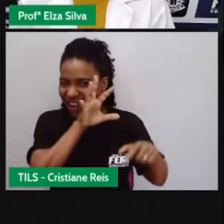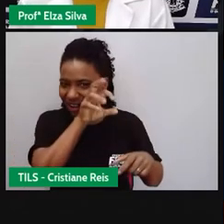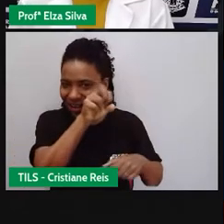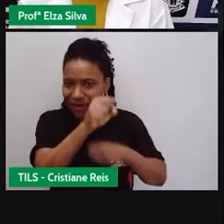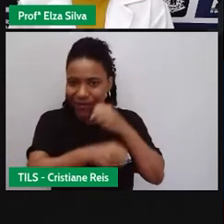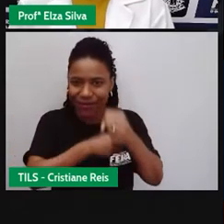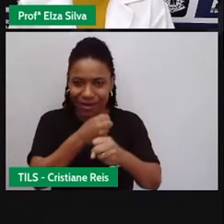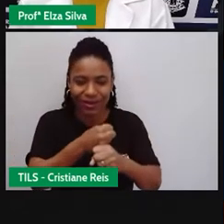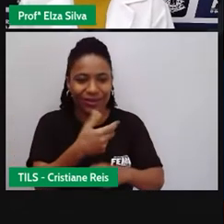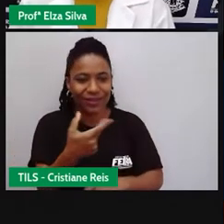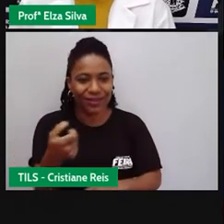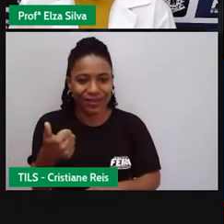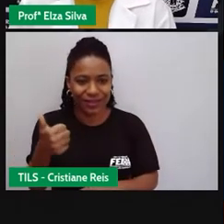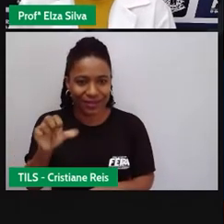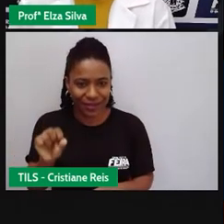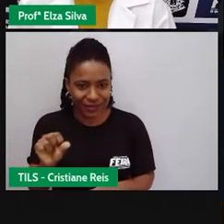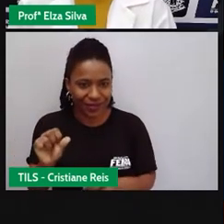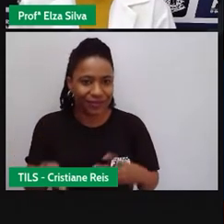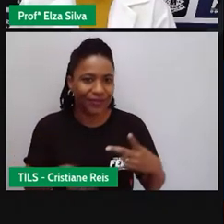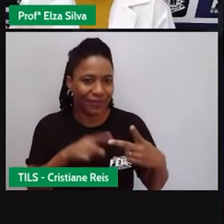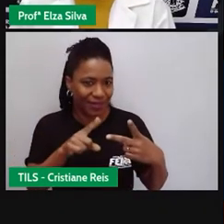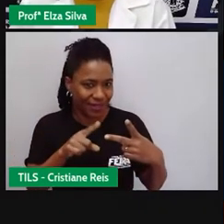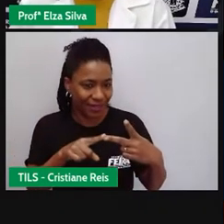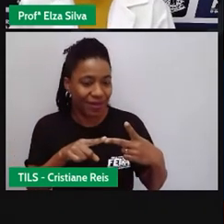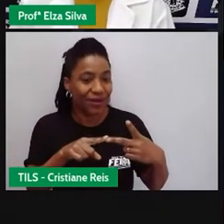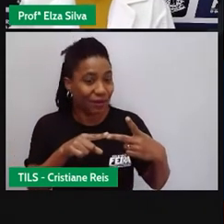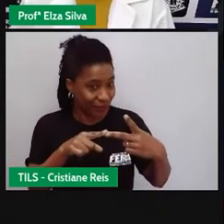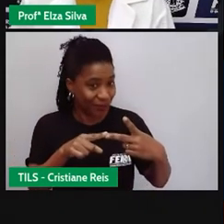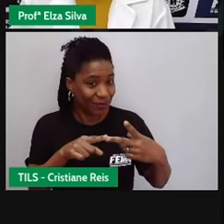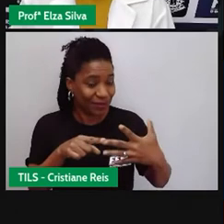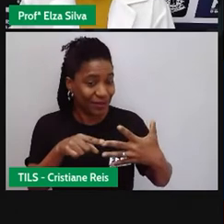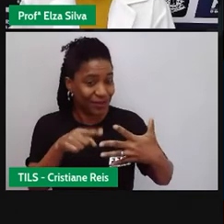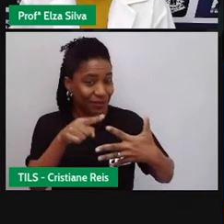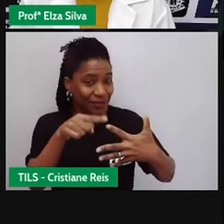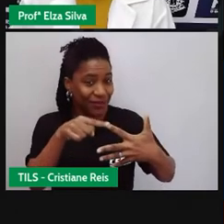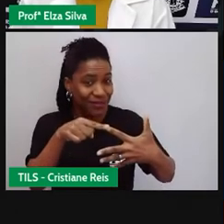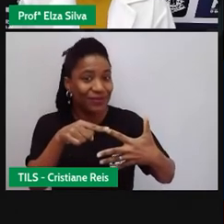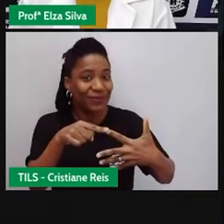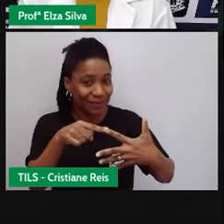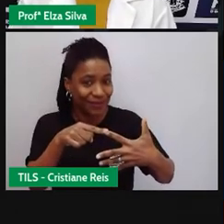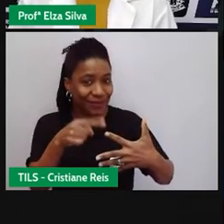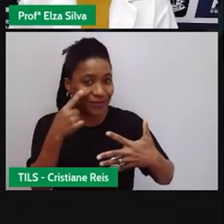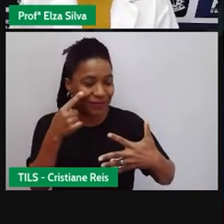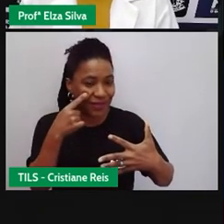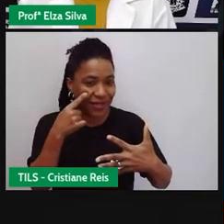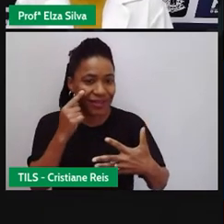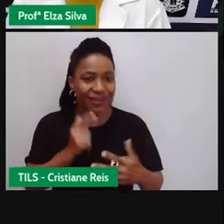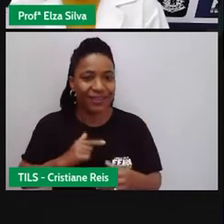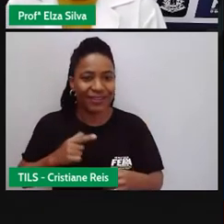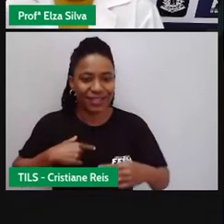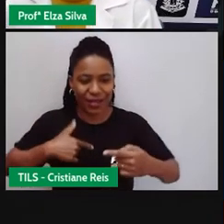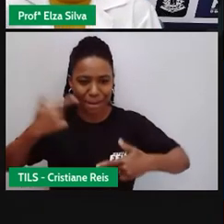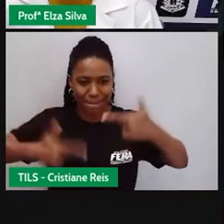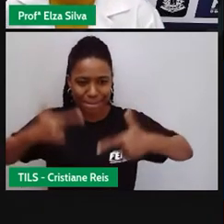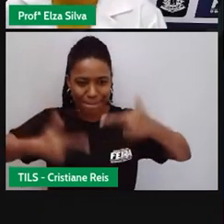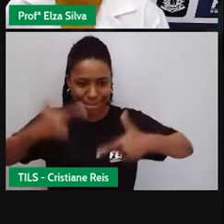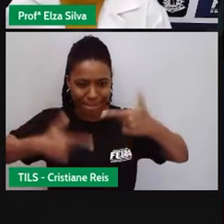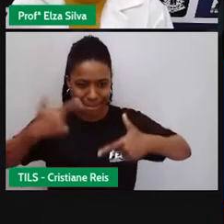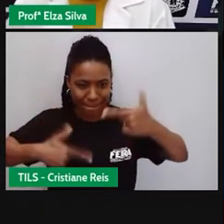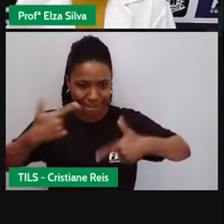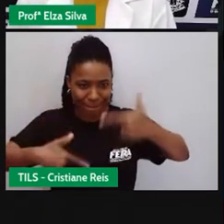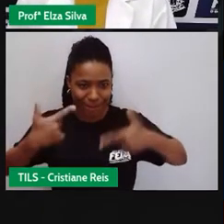Western Moves, filme de faroeste. Do you like it? Você gosta? Segue uma dica. So,